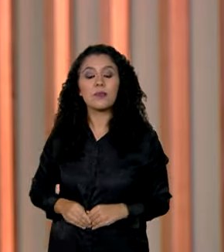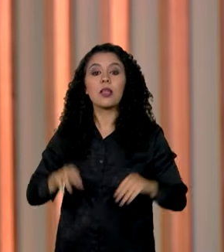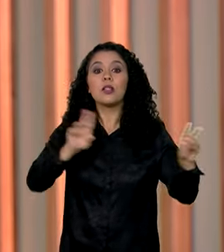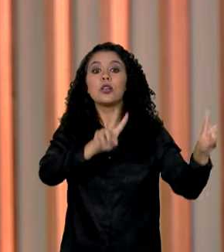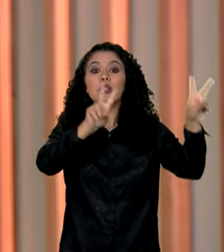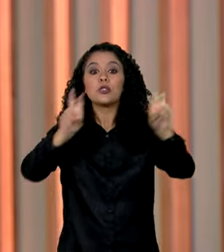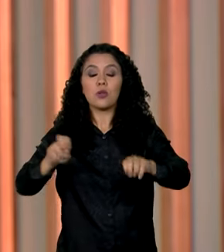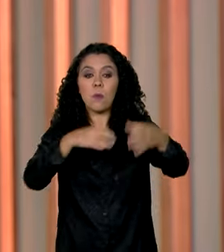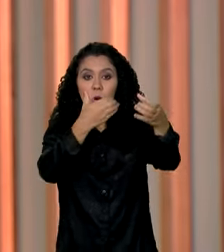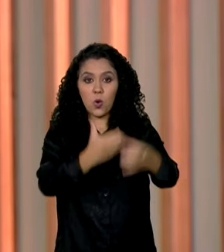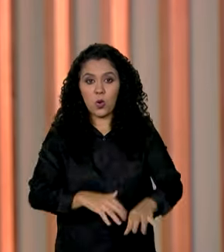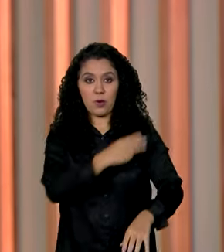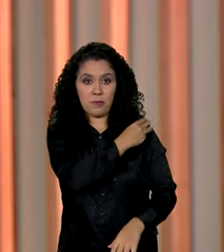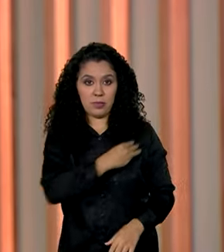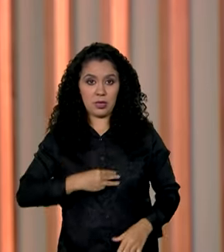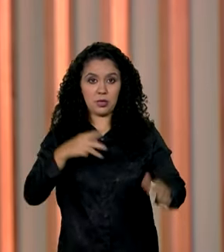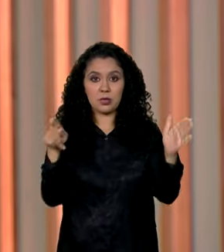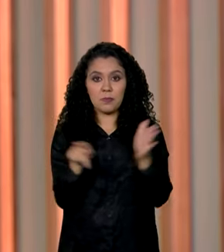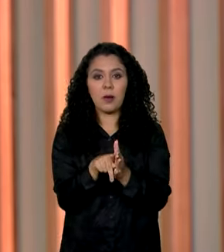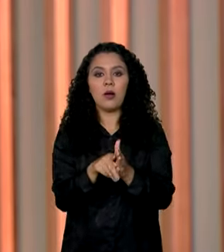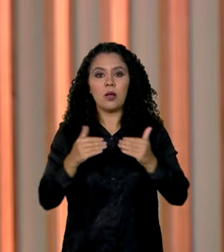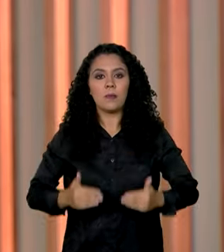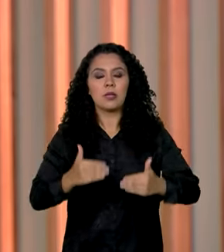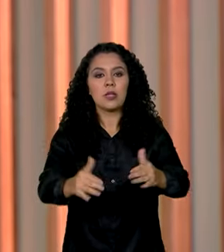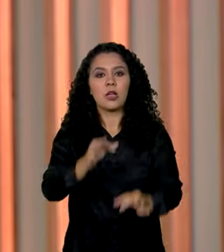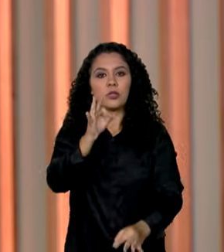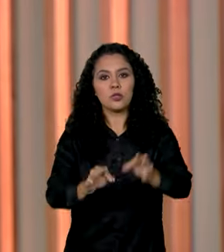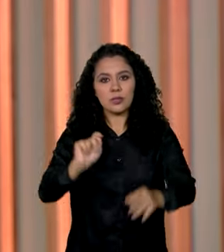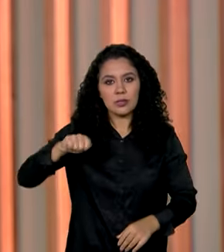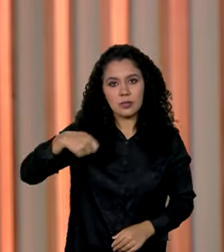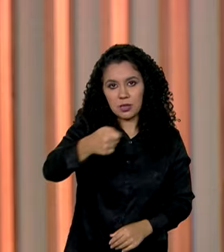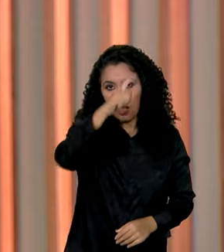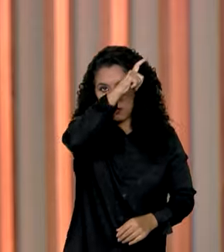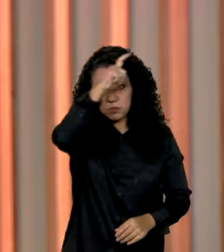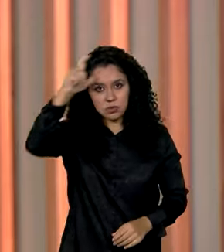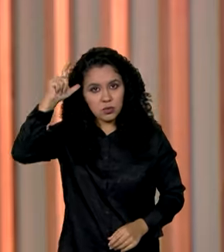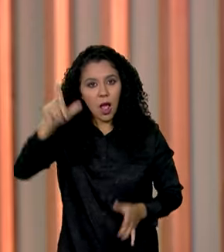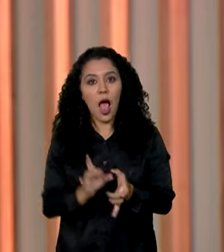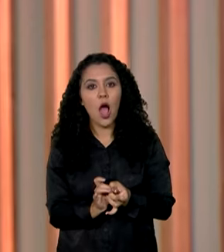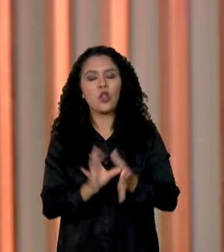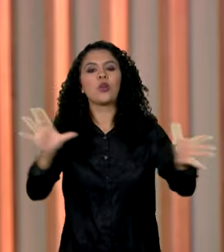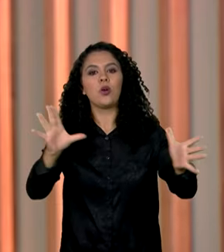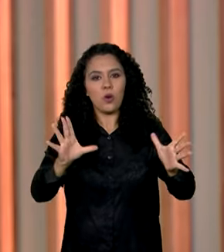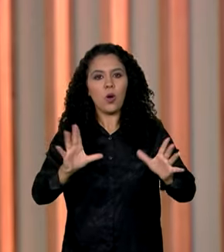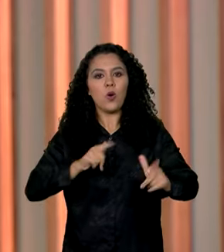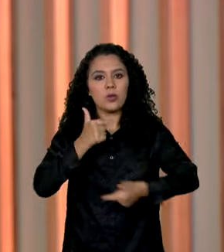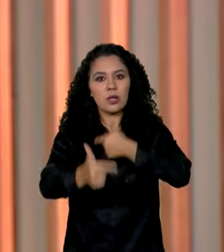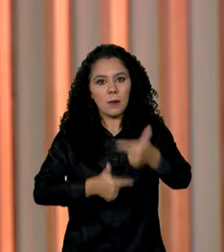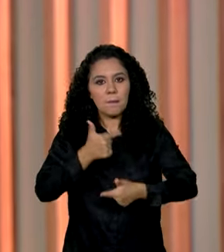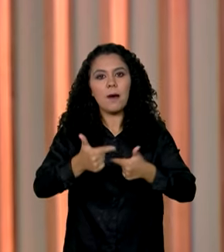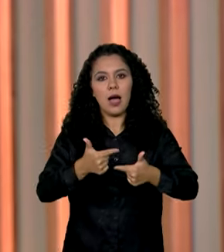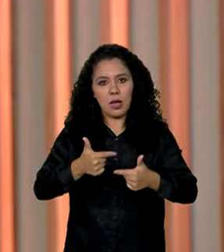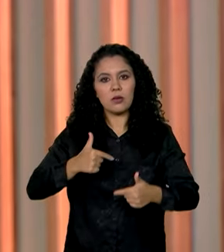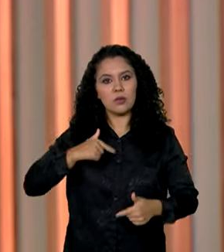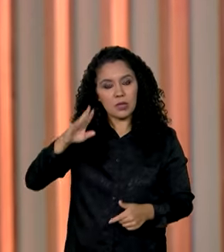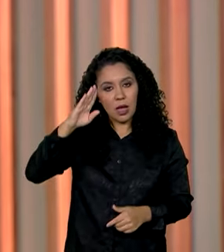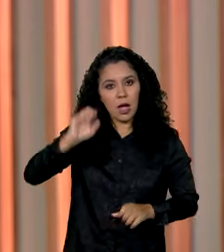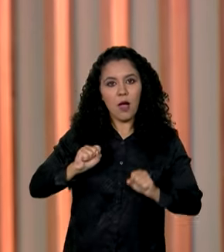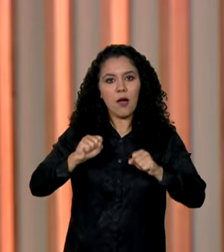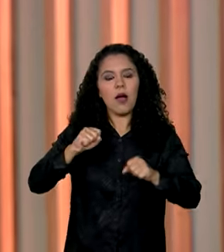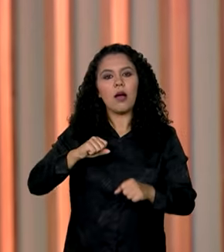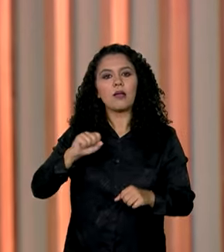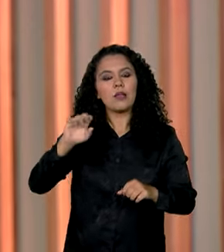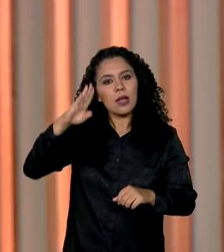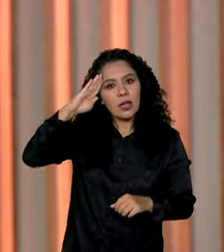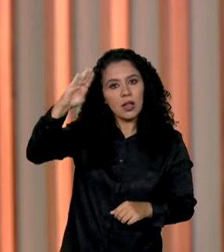concurso, o ministro da Justiça, Ricardo Lewandowski, autorizou o trabalho da Força Nacional de Segurança Pública no dia 5 de